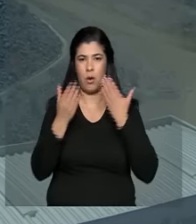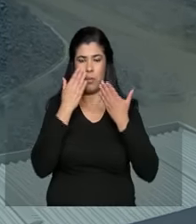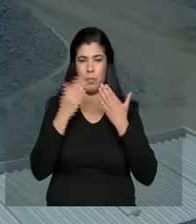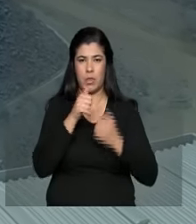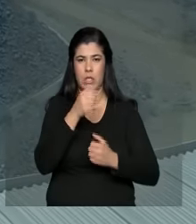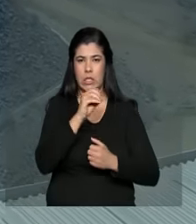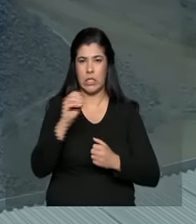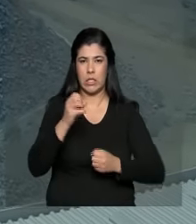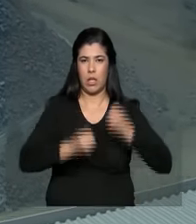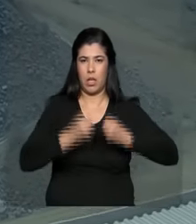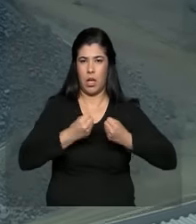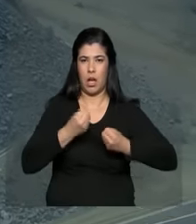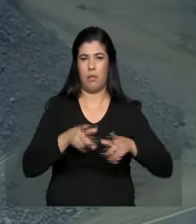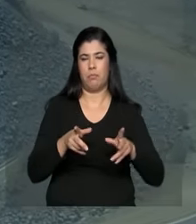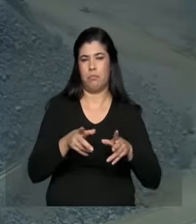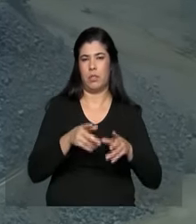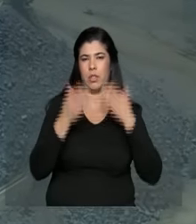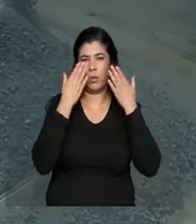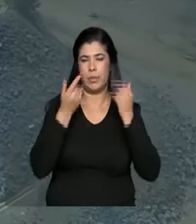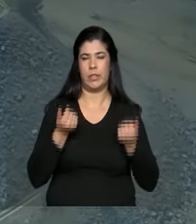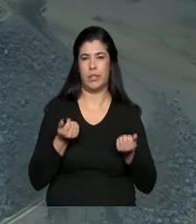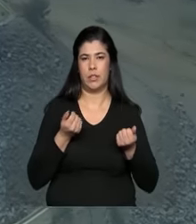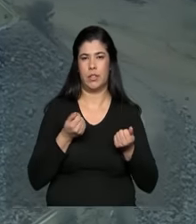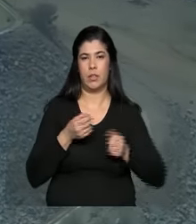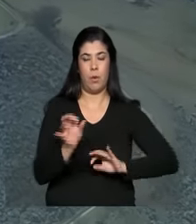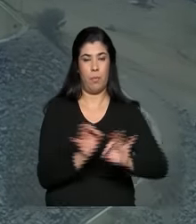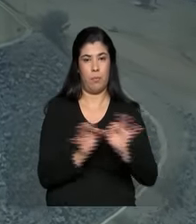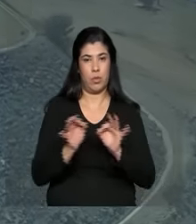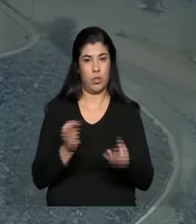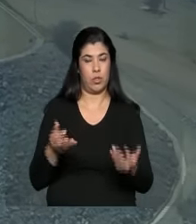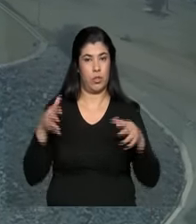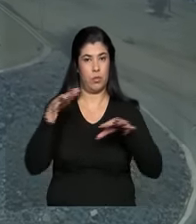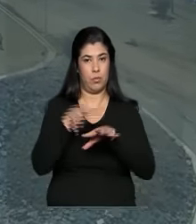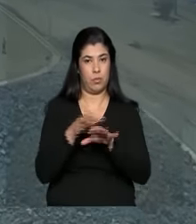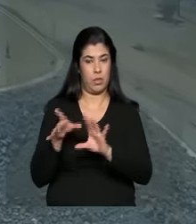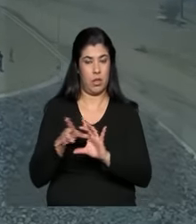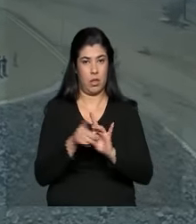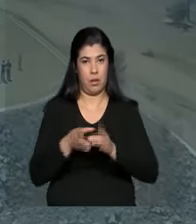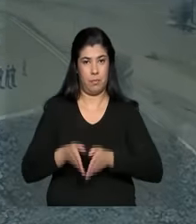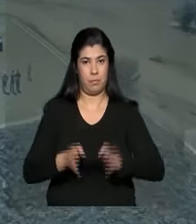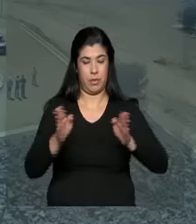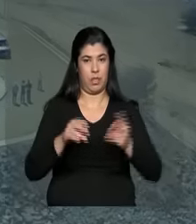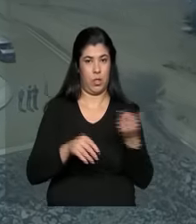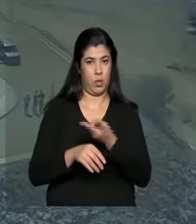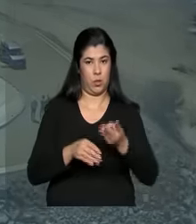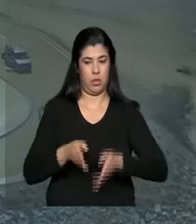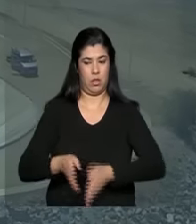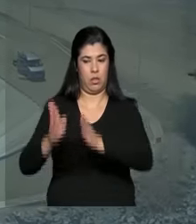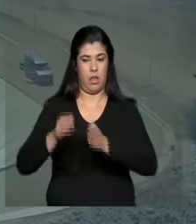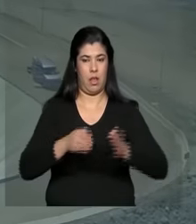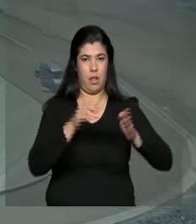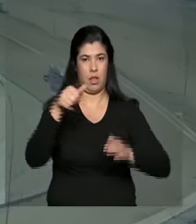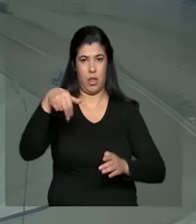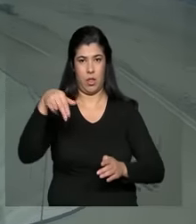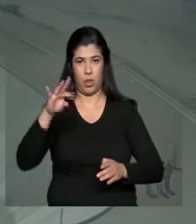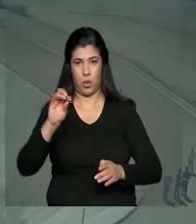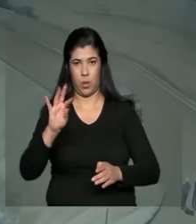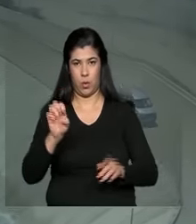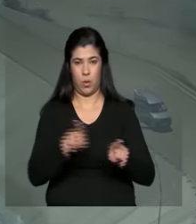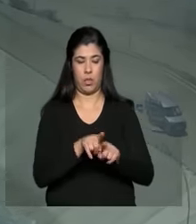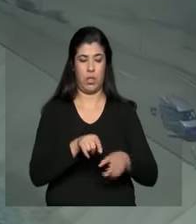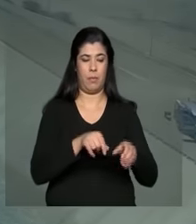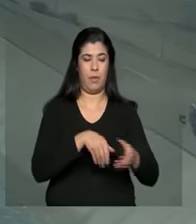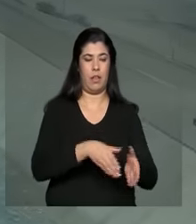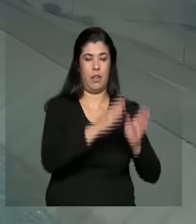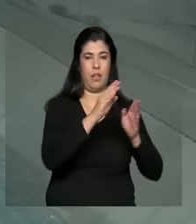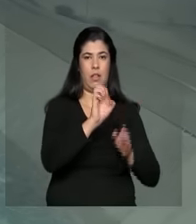O projeto de integração das águas do Rio São Francisco se divide em dois eixos, norte e leste. O objetivo